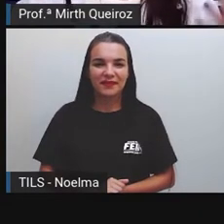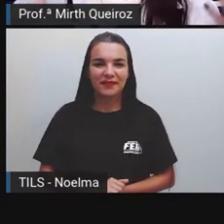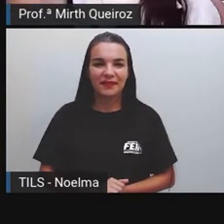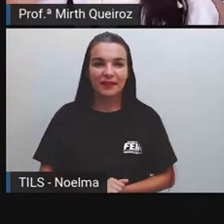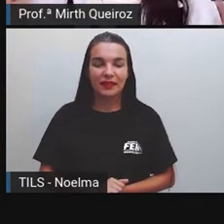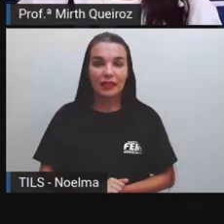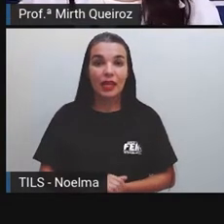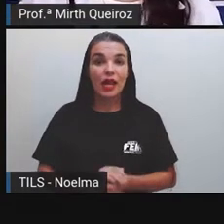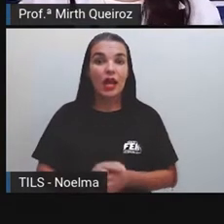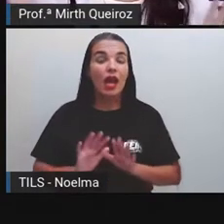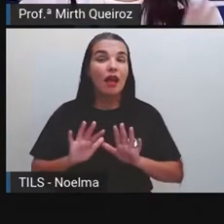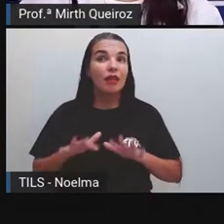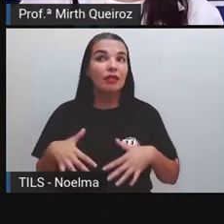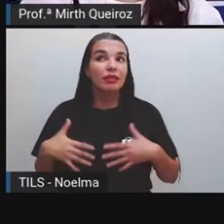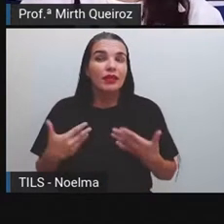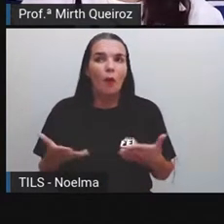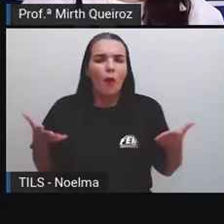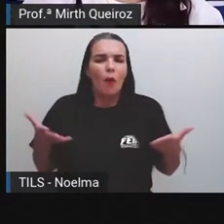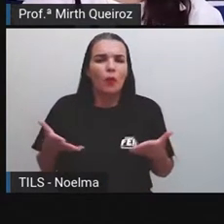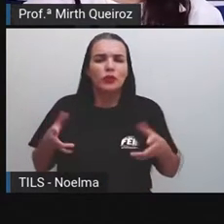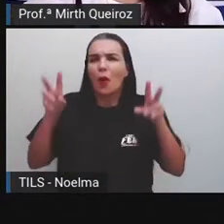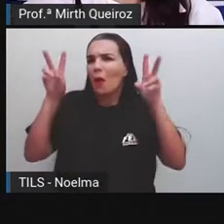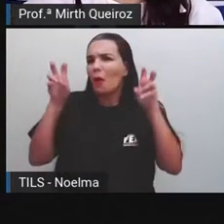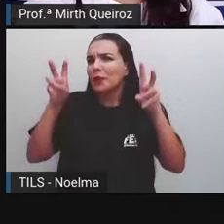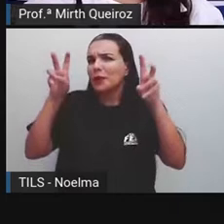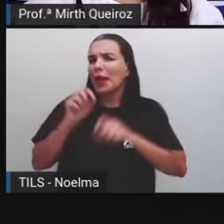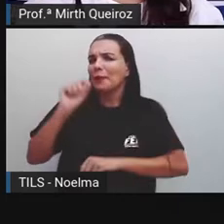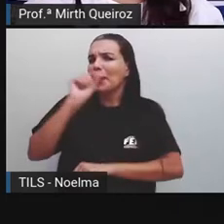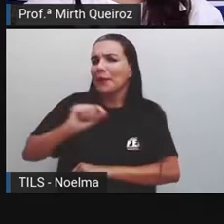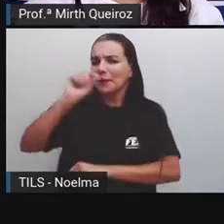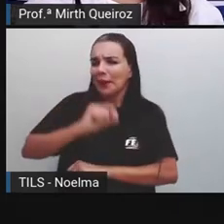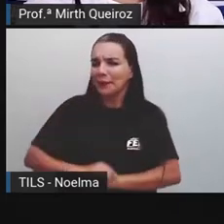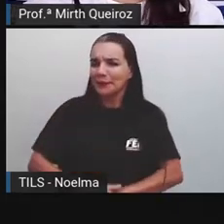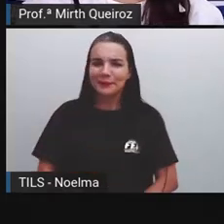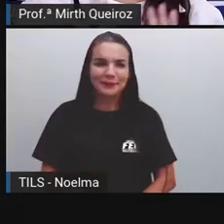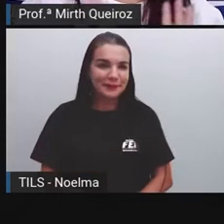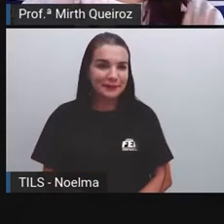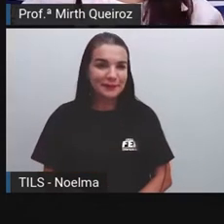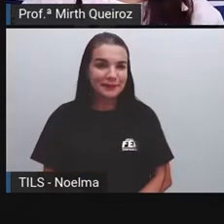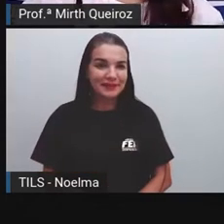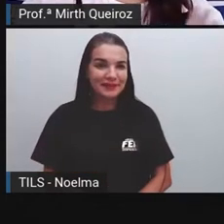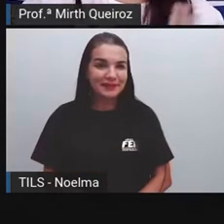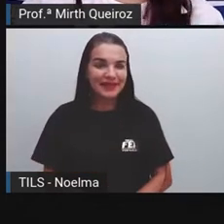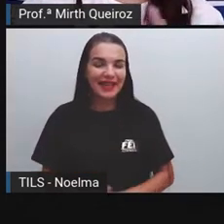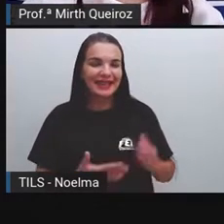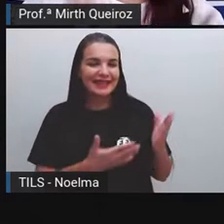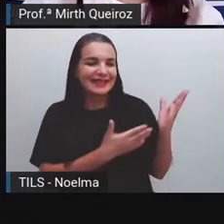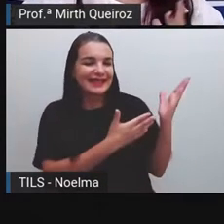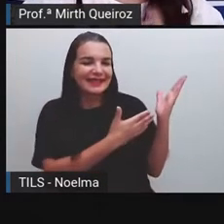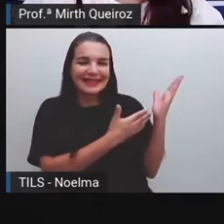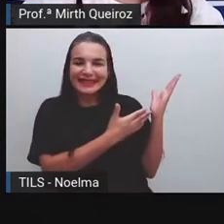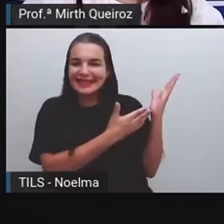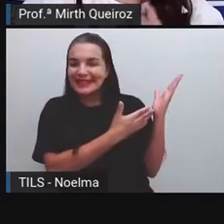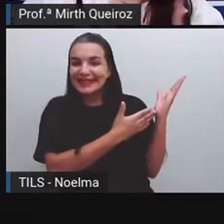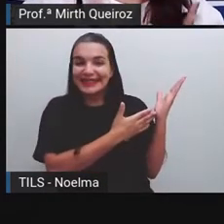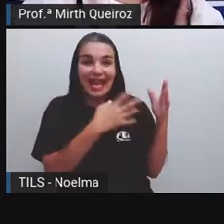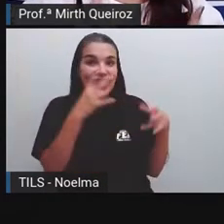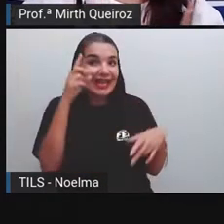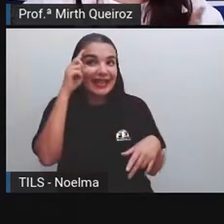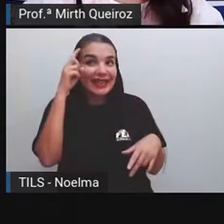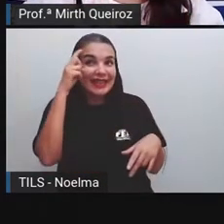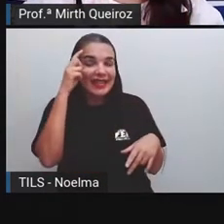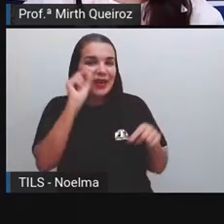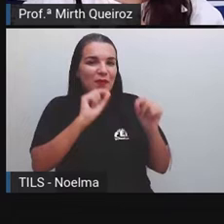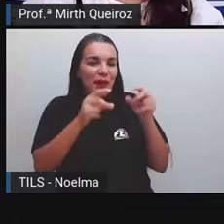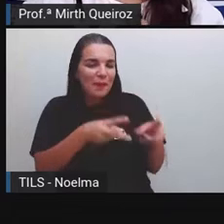Vamos o que será que nós vamos estudar hoje. Aqui, logo no início, dá para vocês terem uma noção, vocês